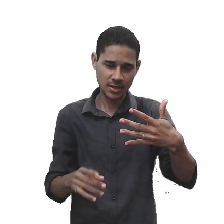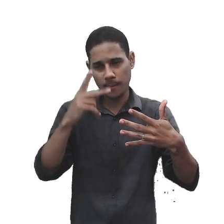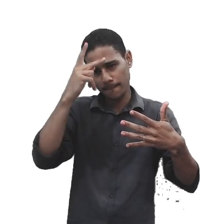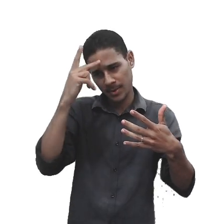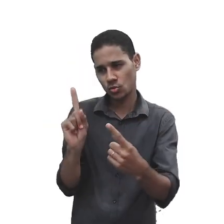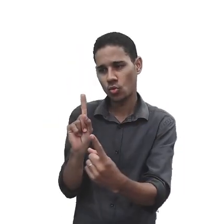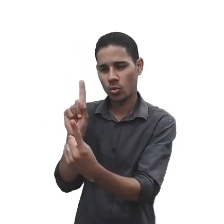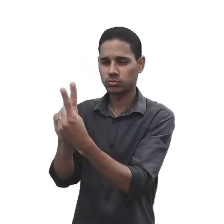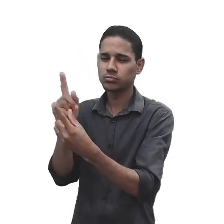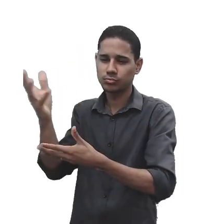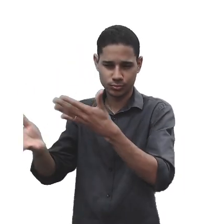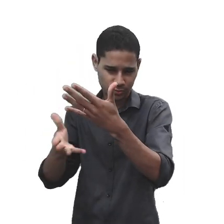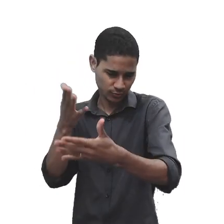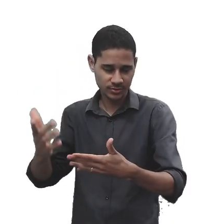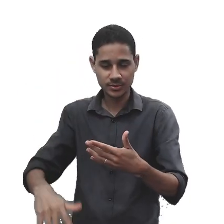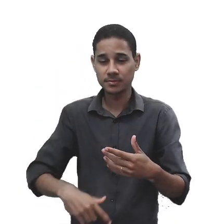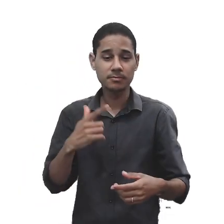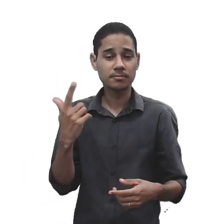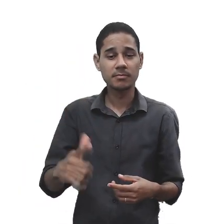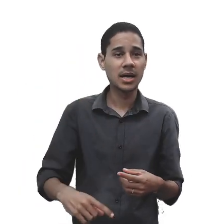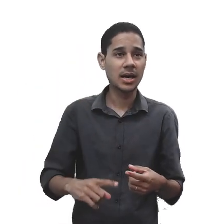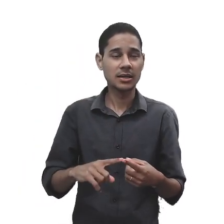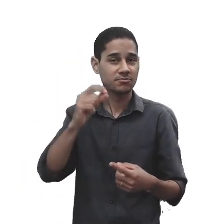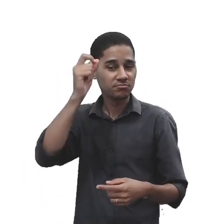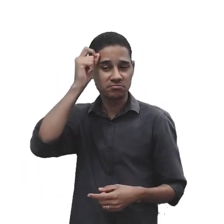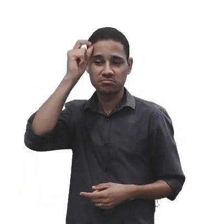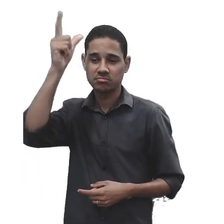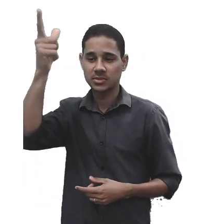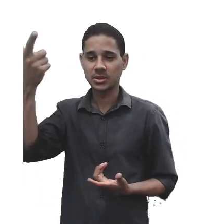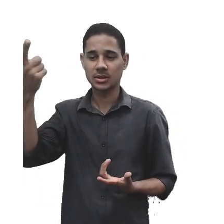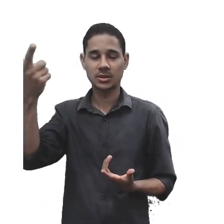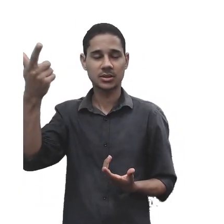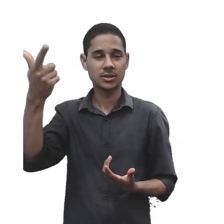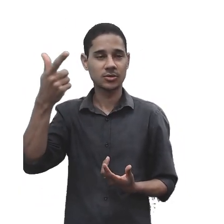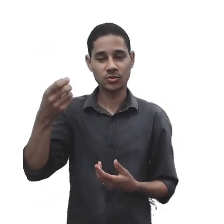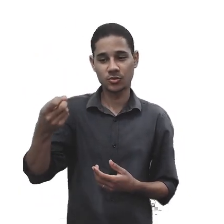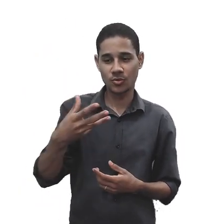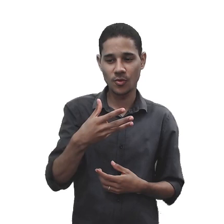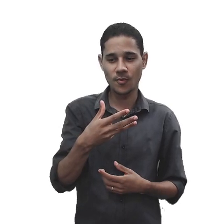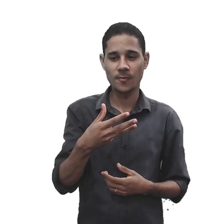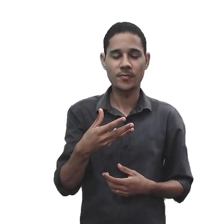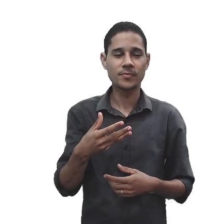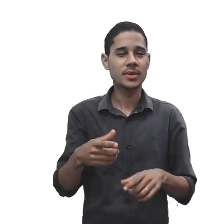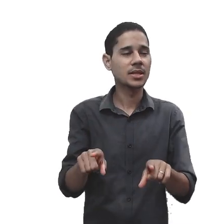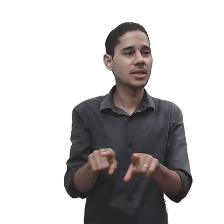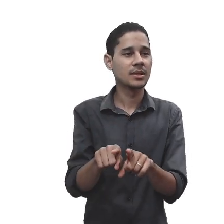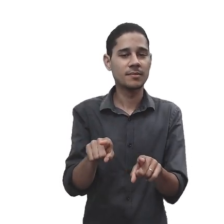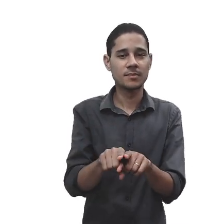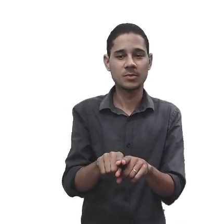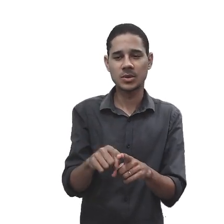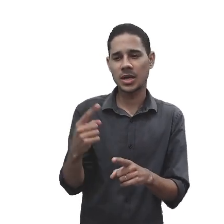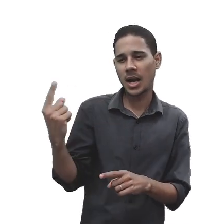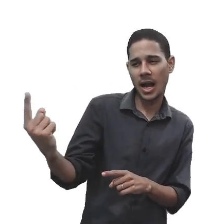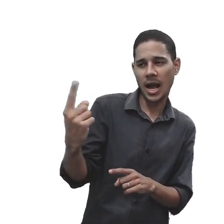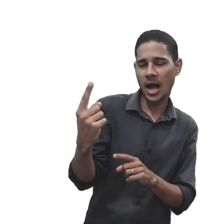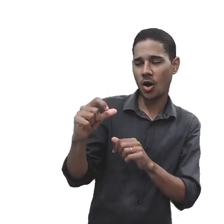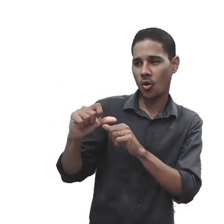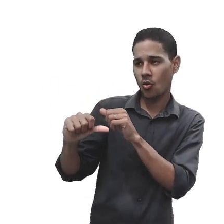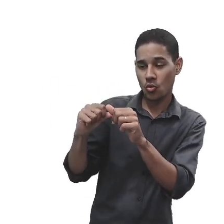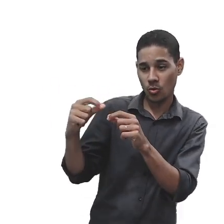de pessoas. Nós também vamos descobrir ideias, vai ter um novo comportamento diante de cada um.